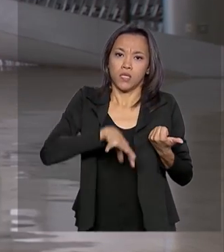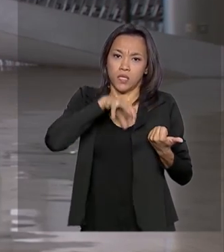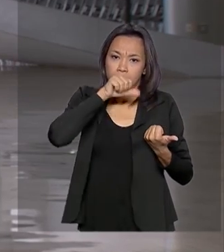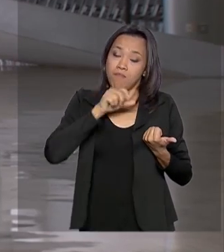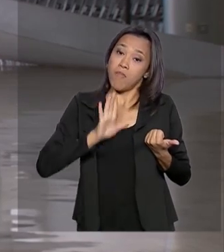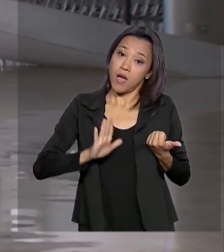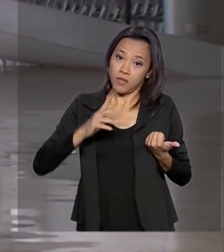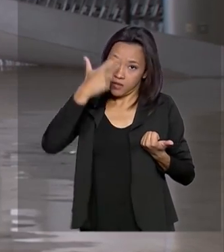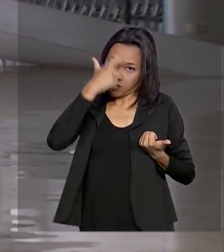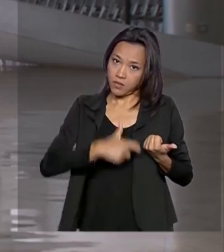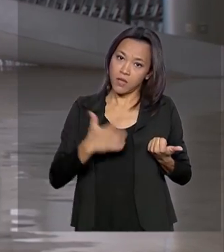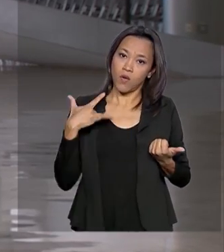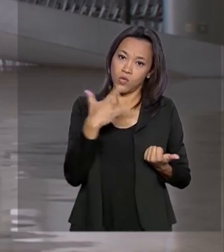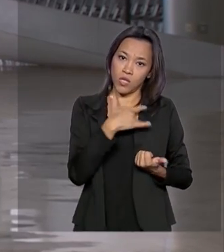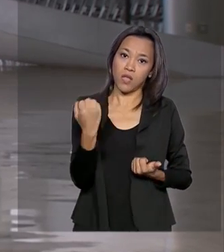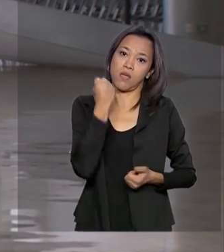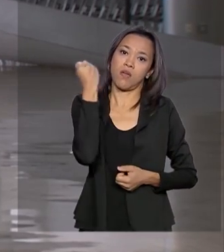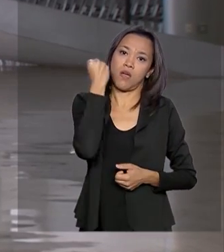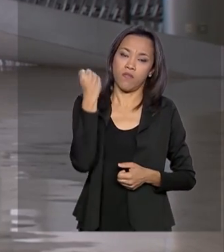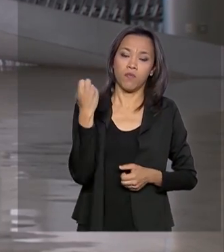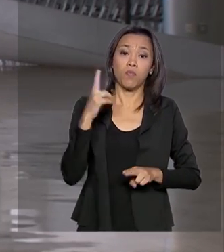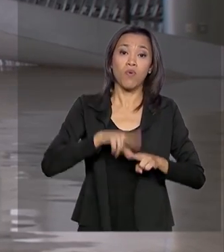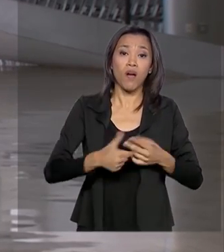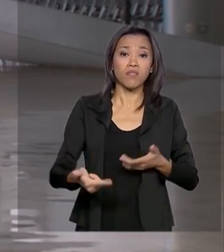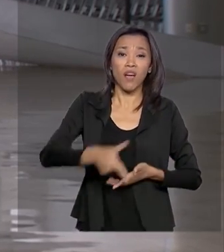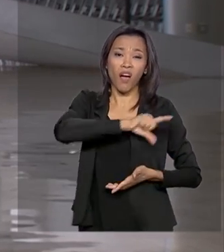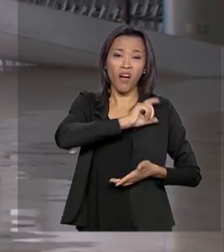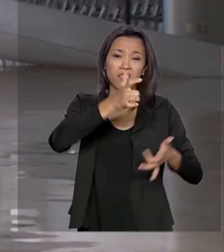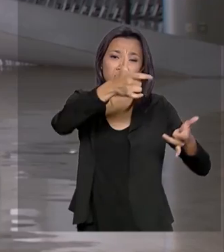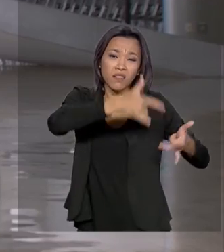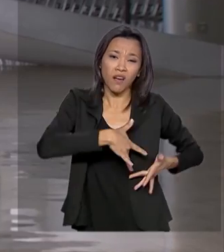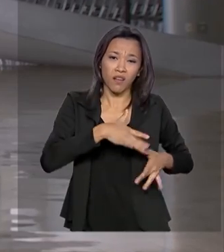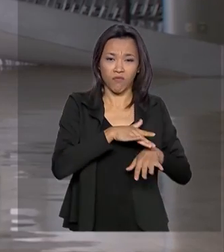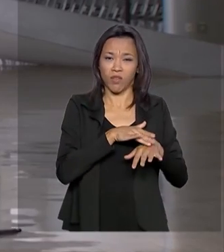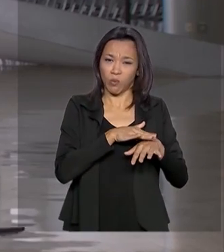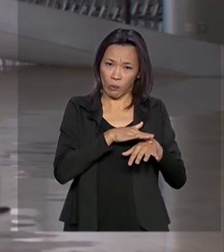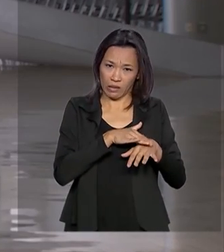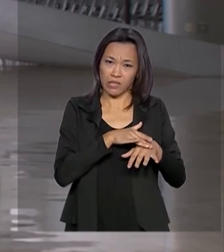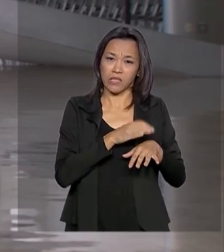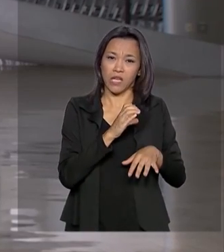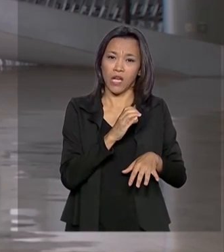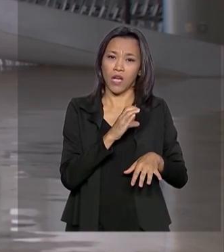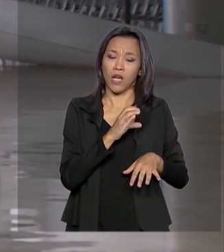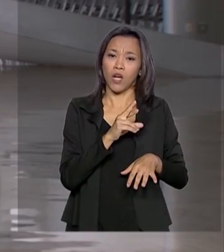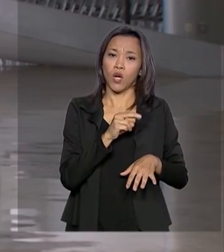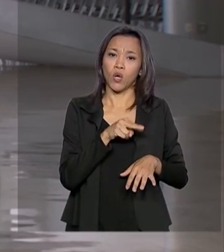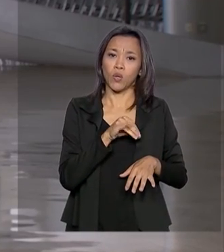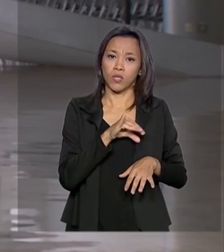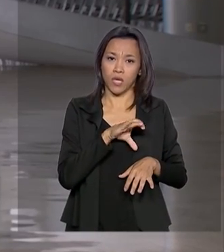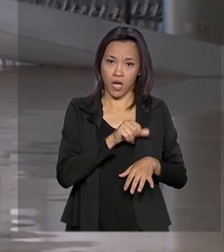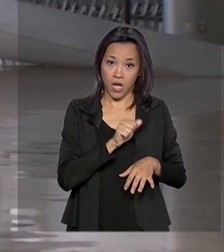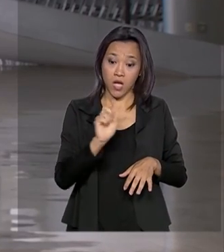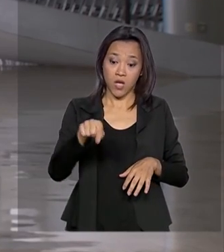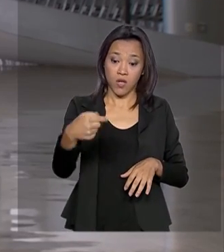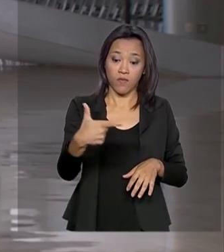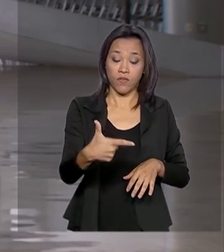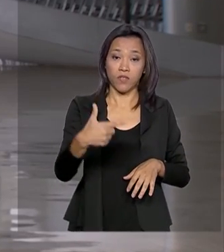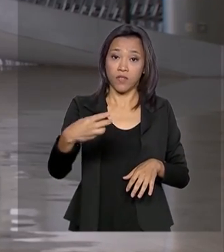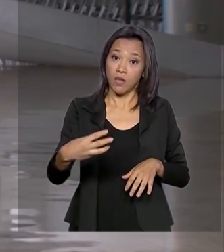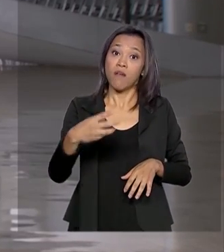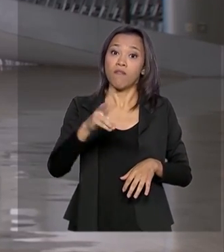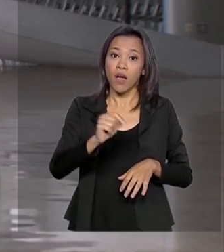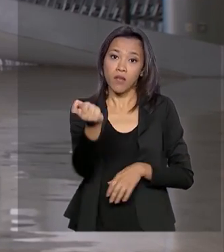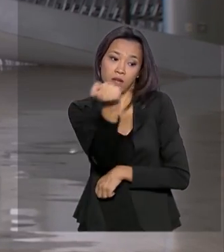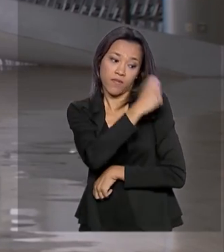ainda em situação grave, em função de uma doença crônica pré-existente. No próximo dia 23, o Ministério da Saúde vai começar a